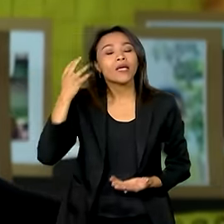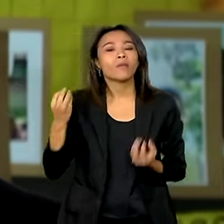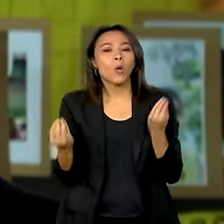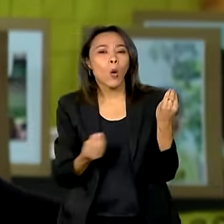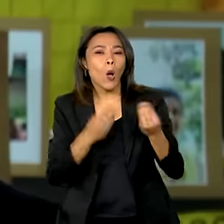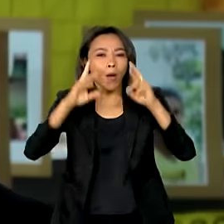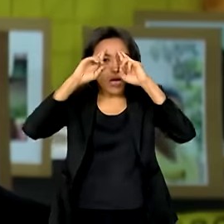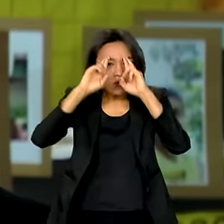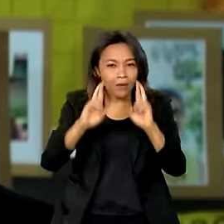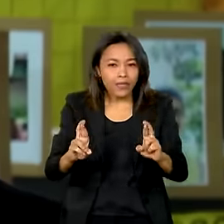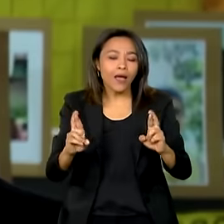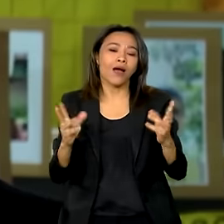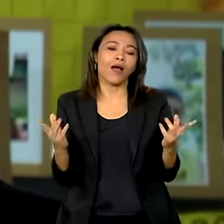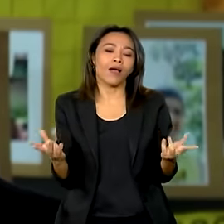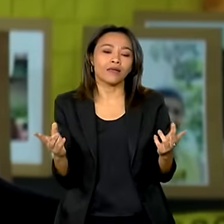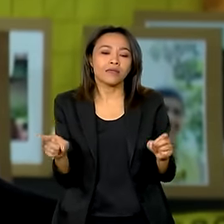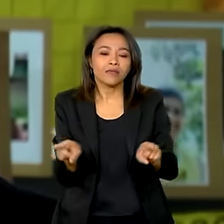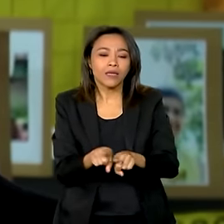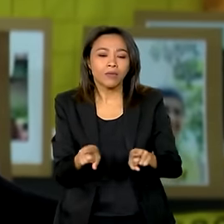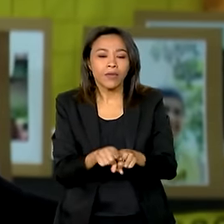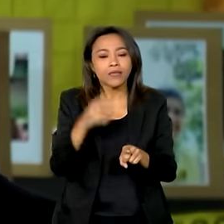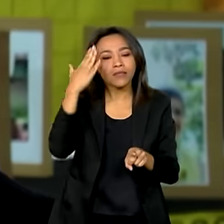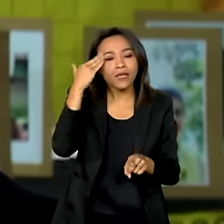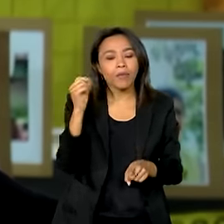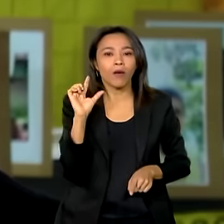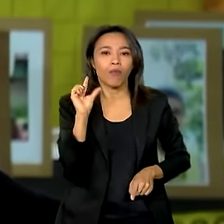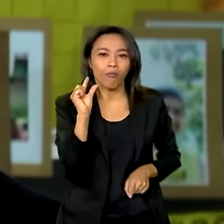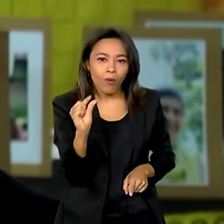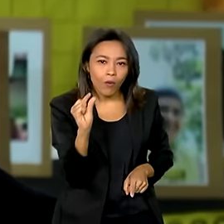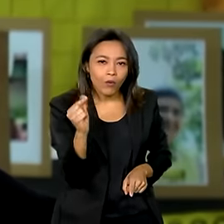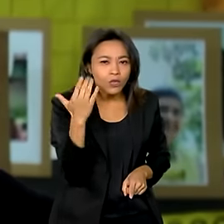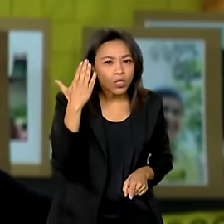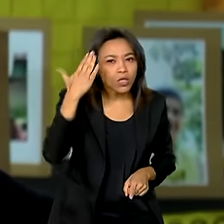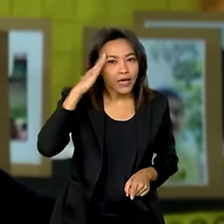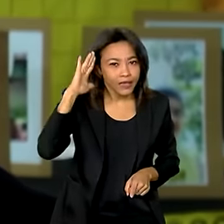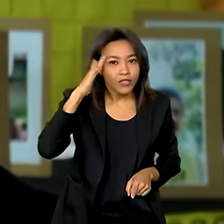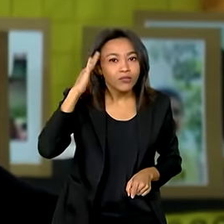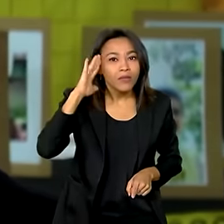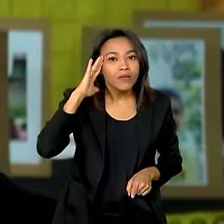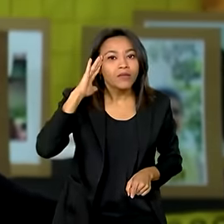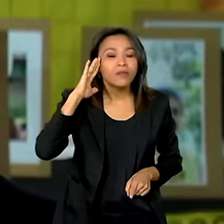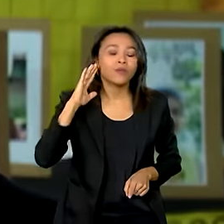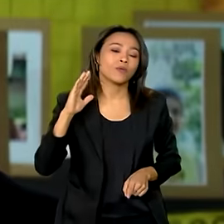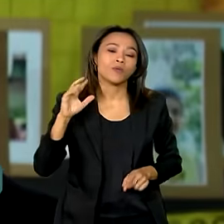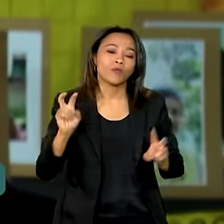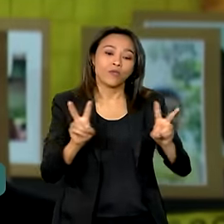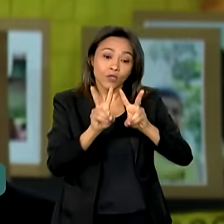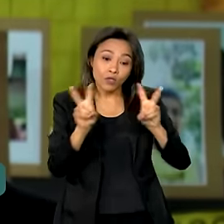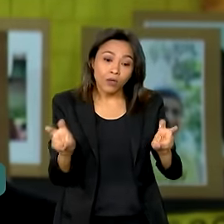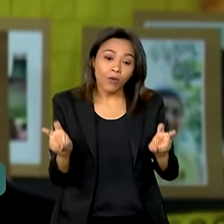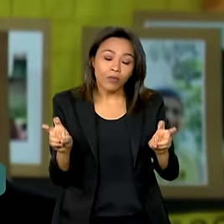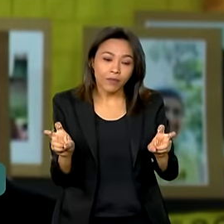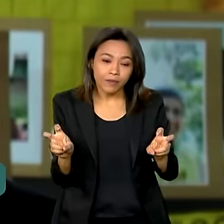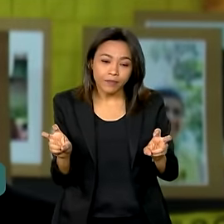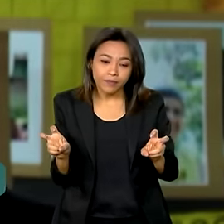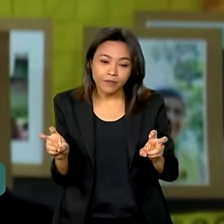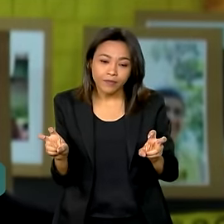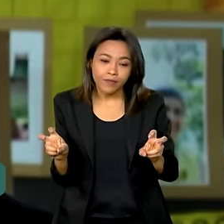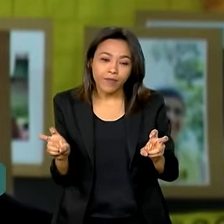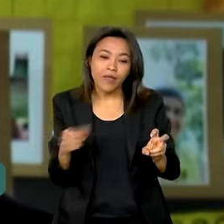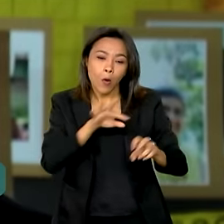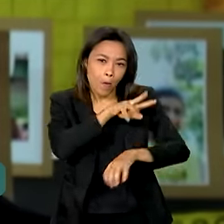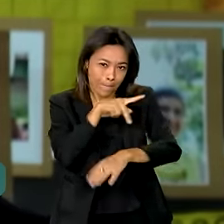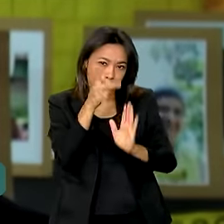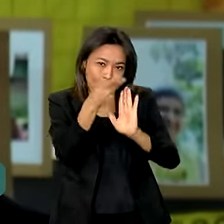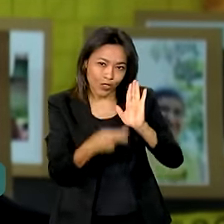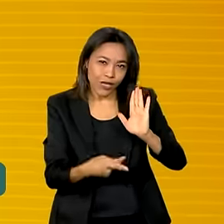com respeito, sabendo um pouco do entendimento que a gente, sobre o projeto Quilombo, eu sou